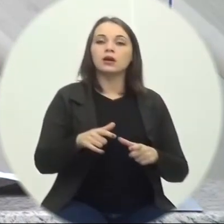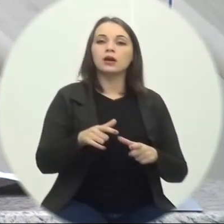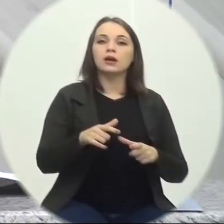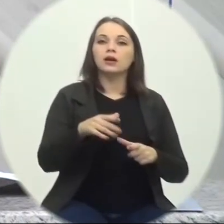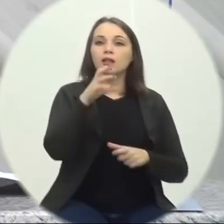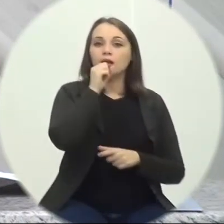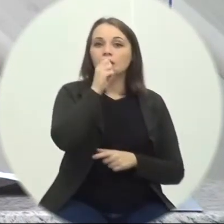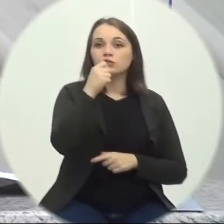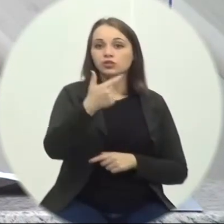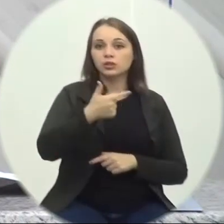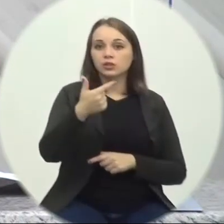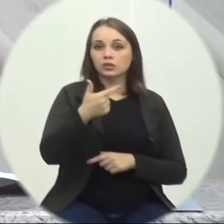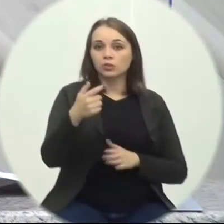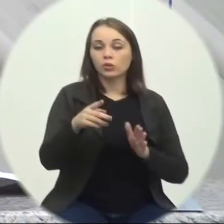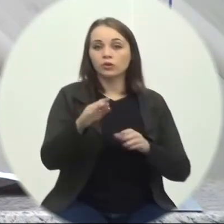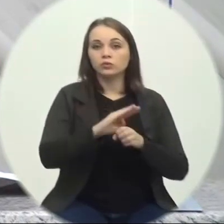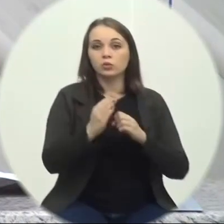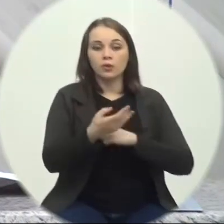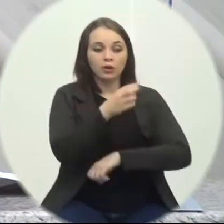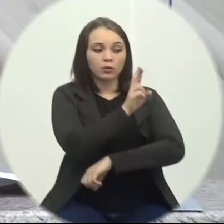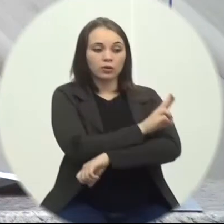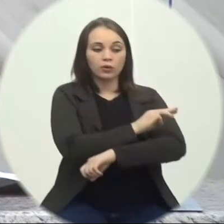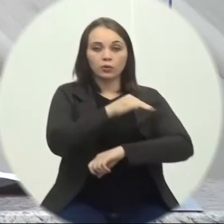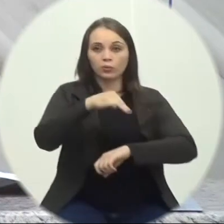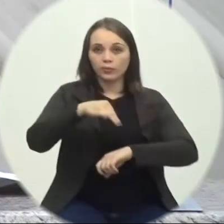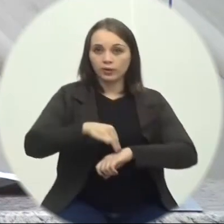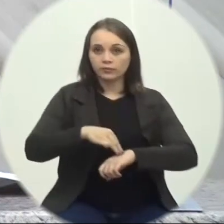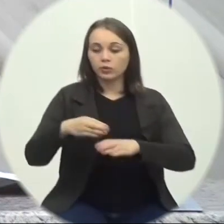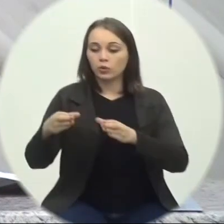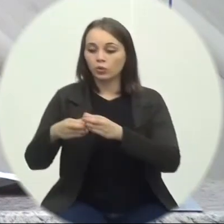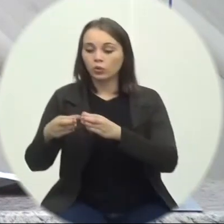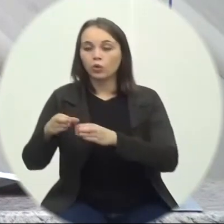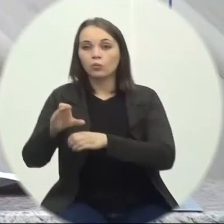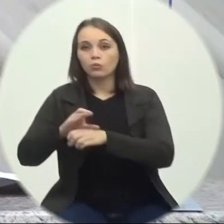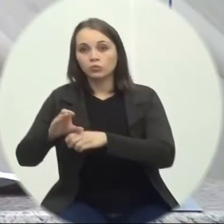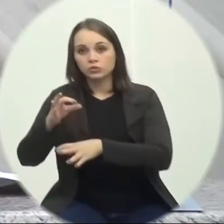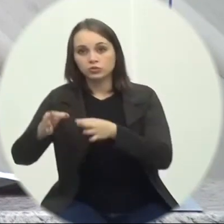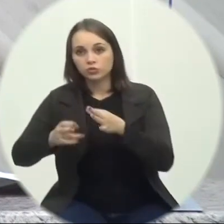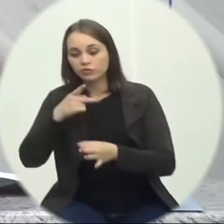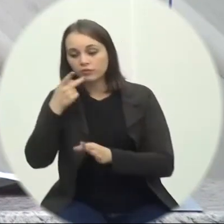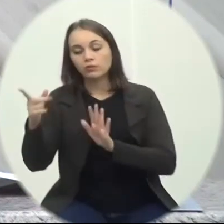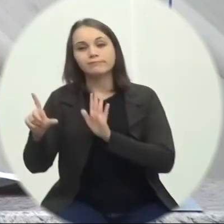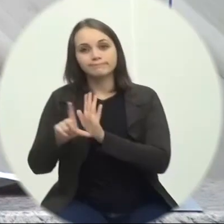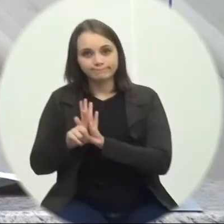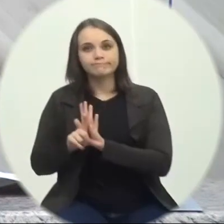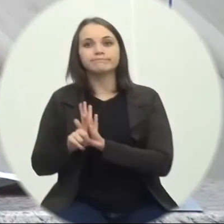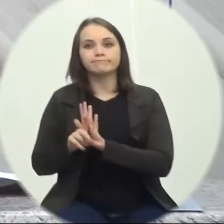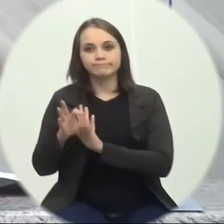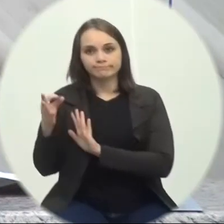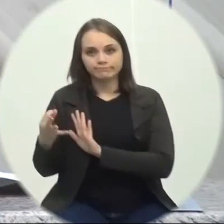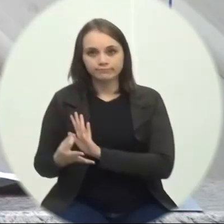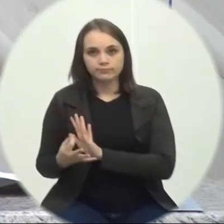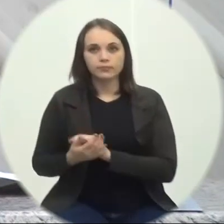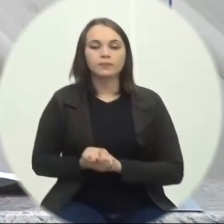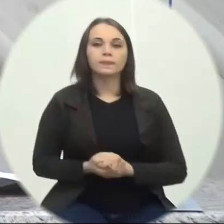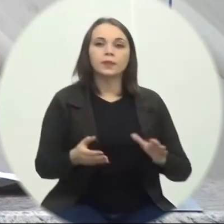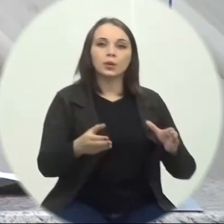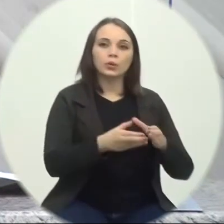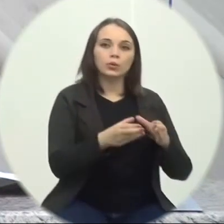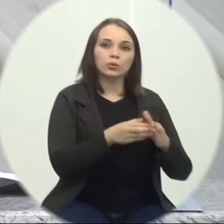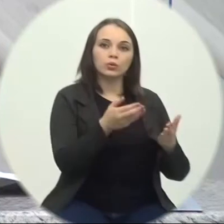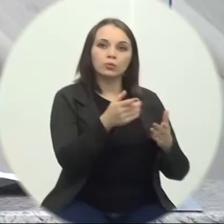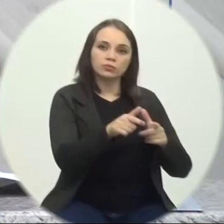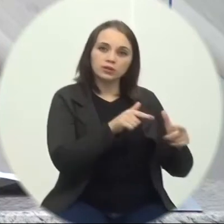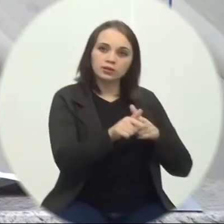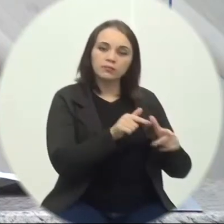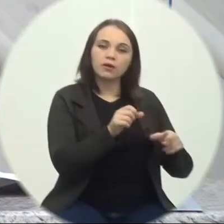localizada no distrito do Rio Mana a comissão de constituição e justiça opinou pela legalidade e constitucionalidade as comissões